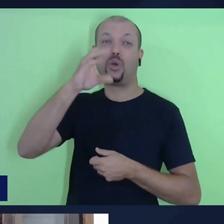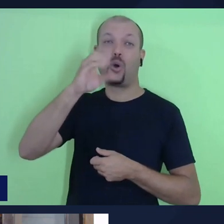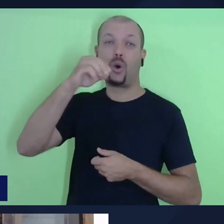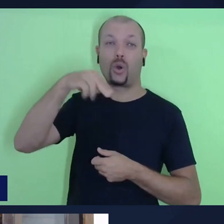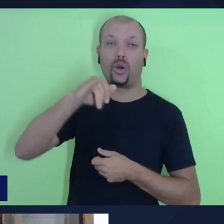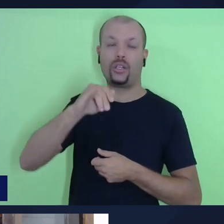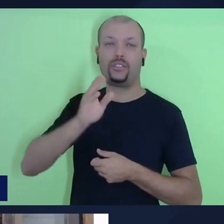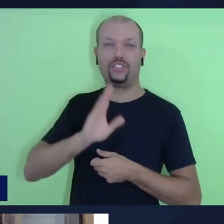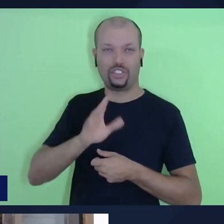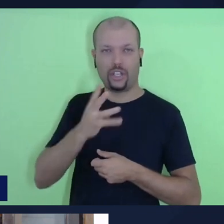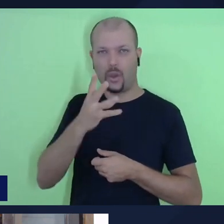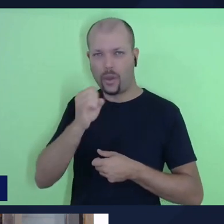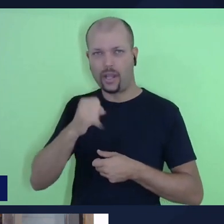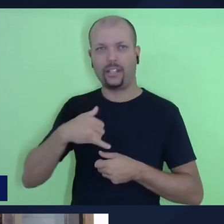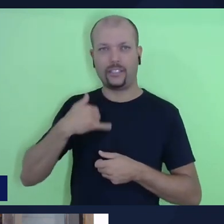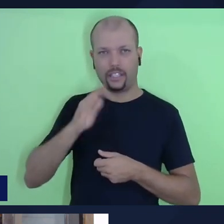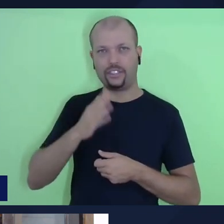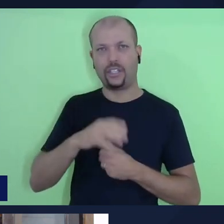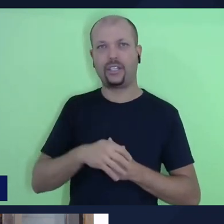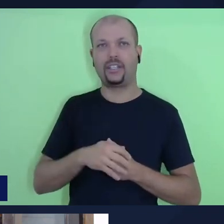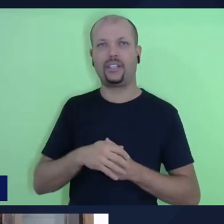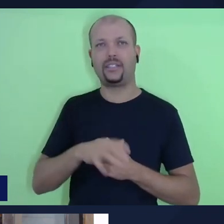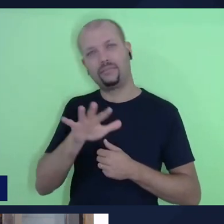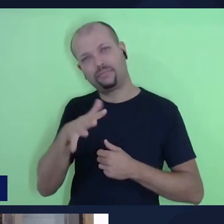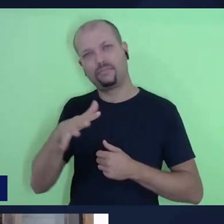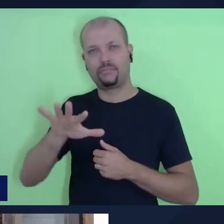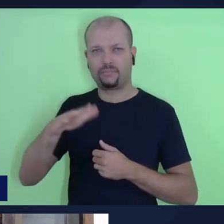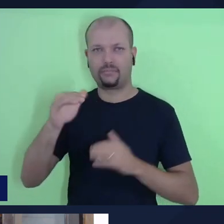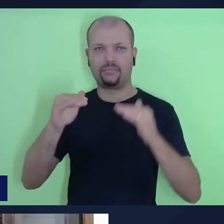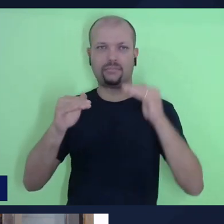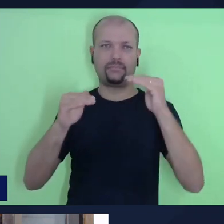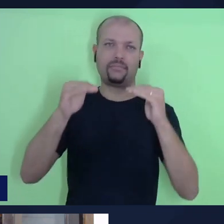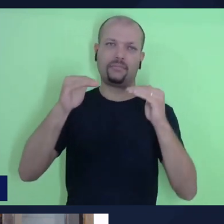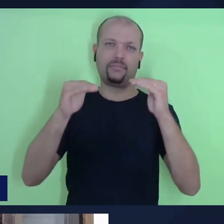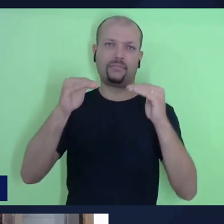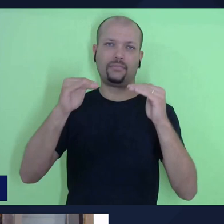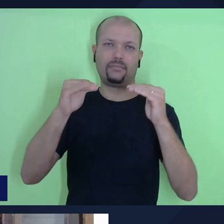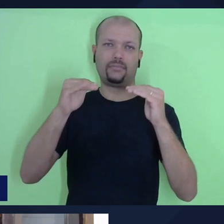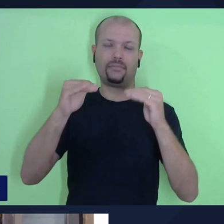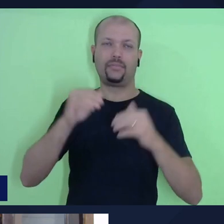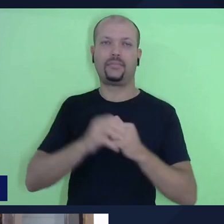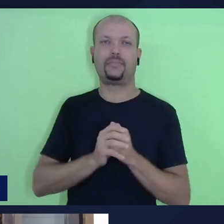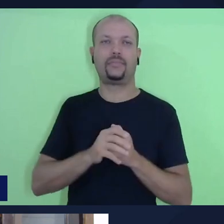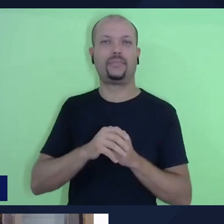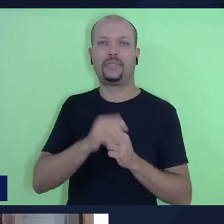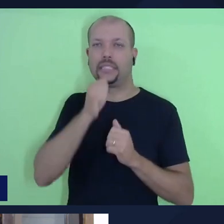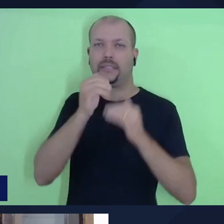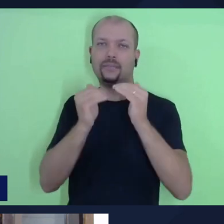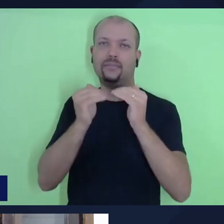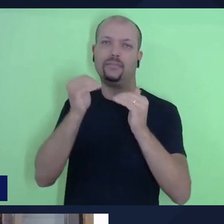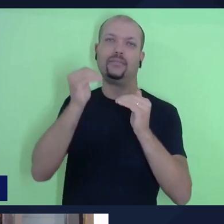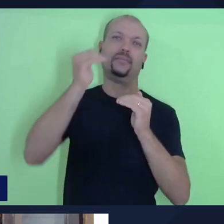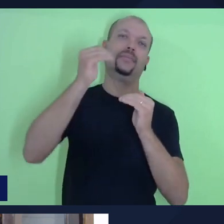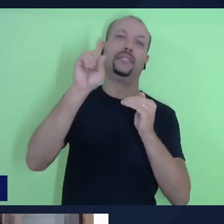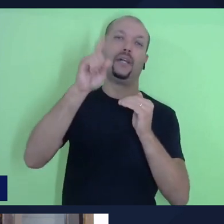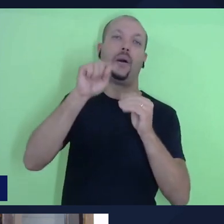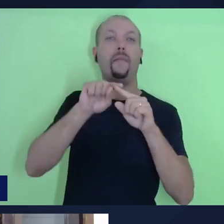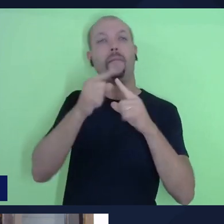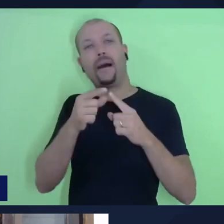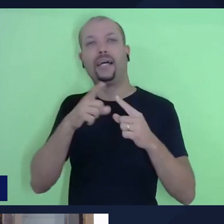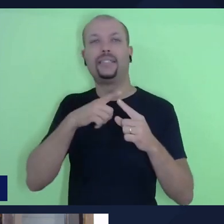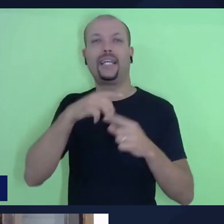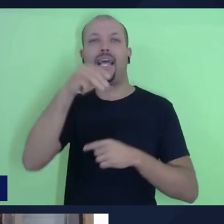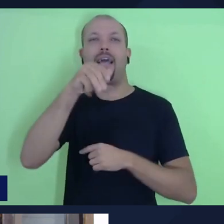tem uma certa estabilidade, então ele não tem progredido mais, mas também tem o miopia,